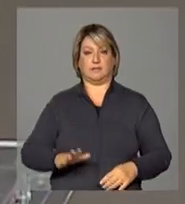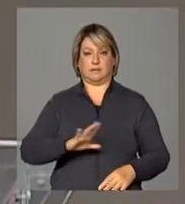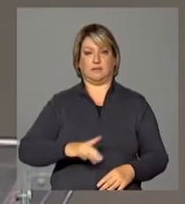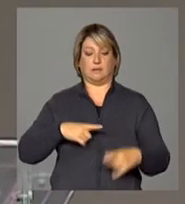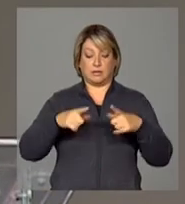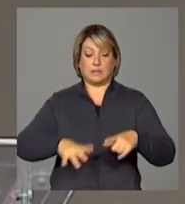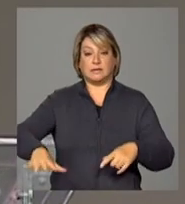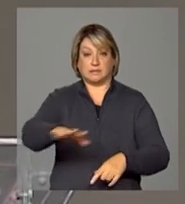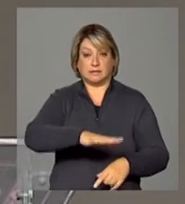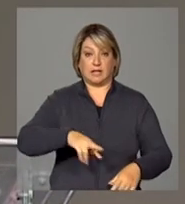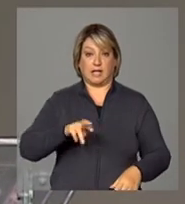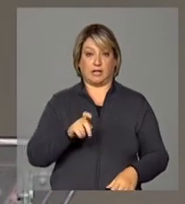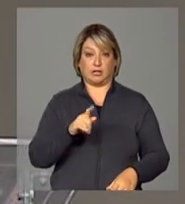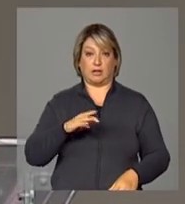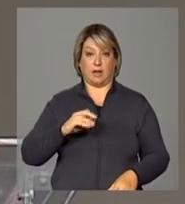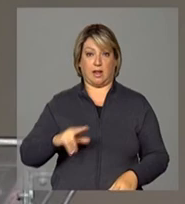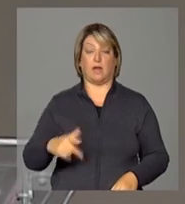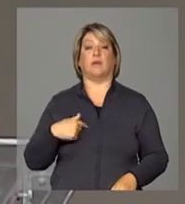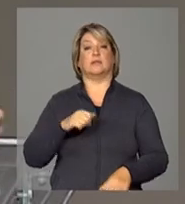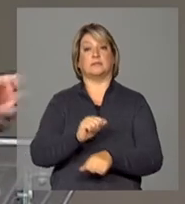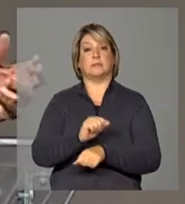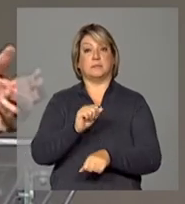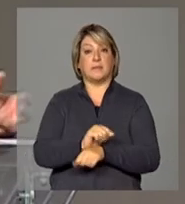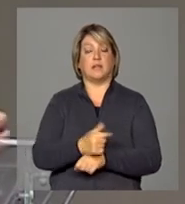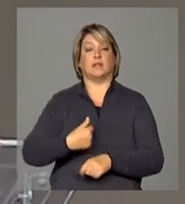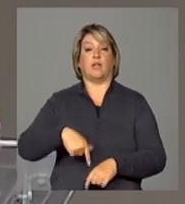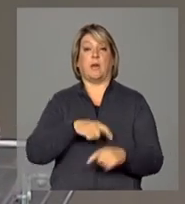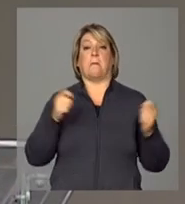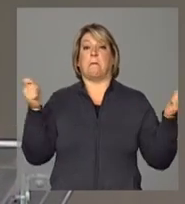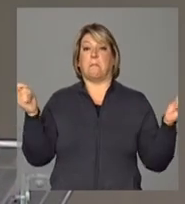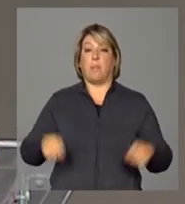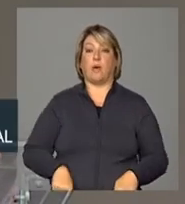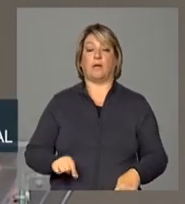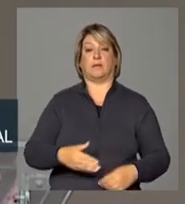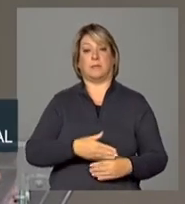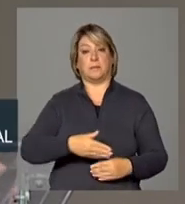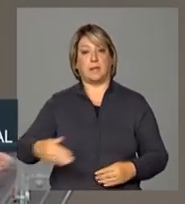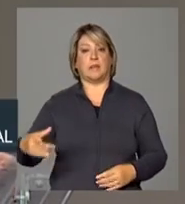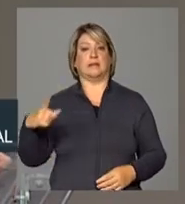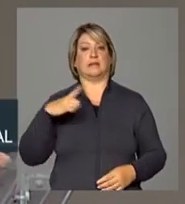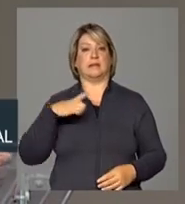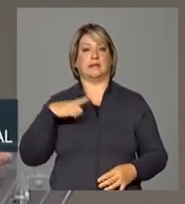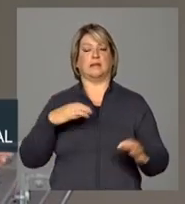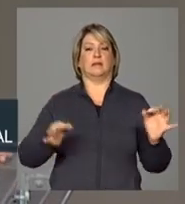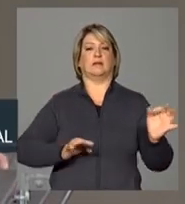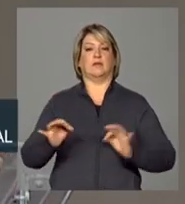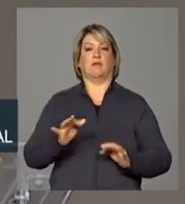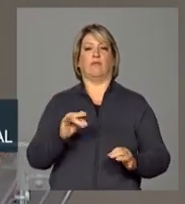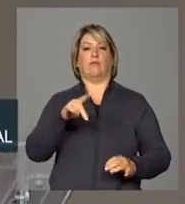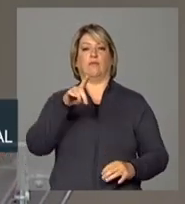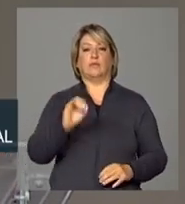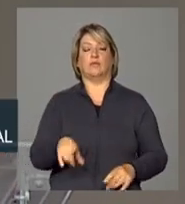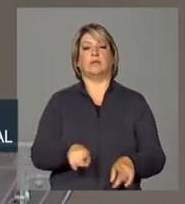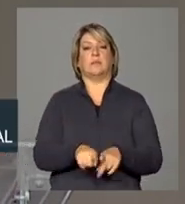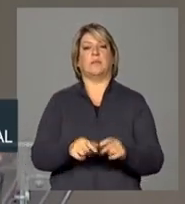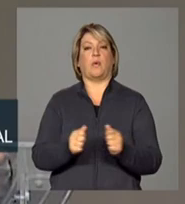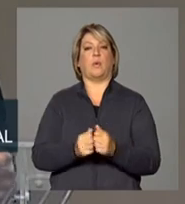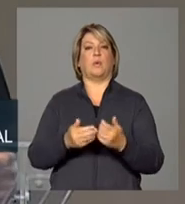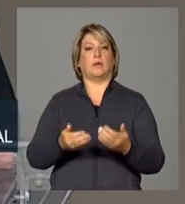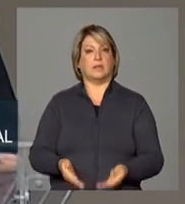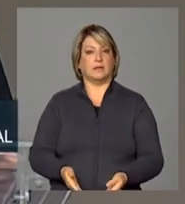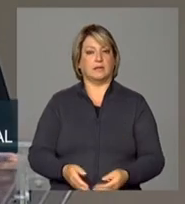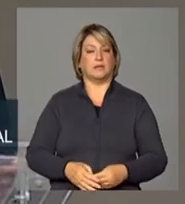que possamos, em breve, poder ter estruturado o fundo e, com isso,